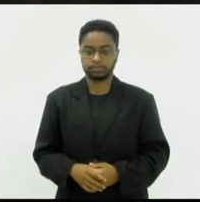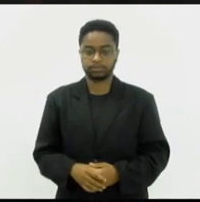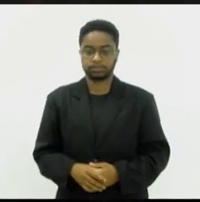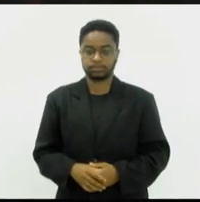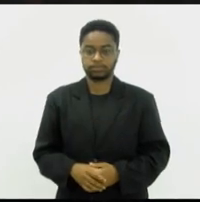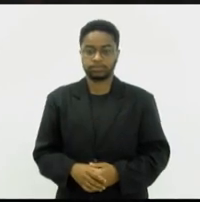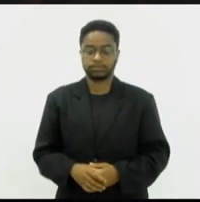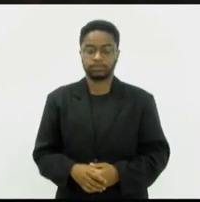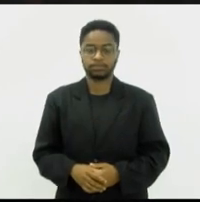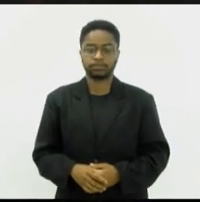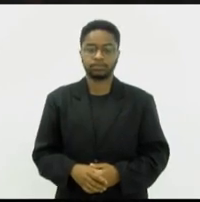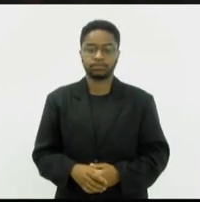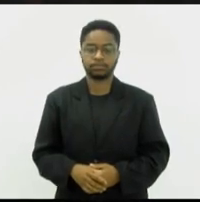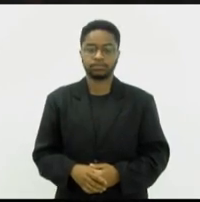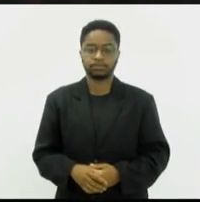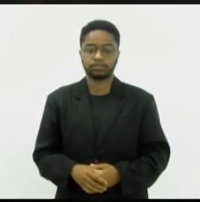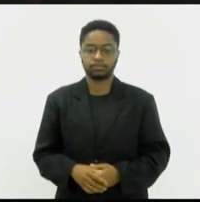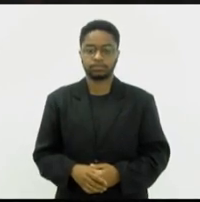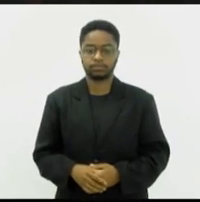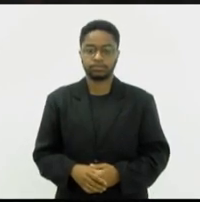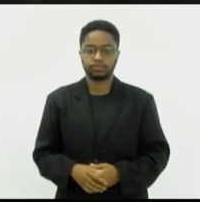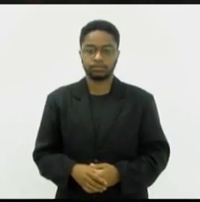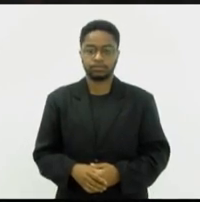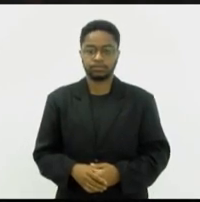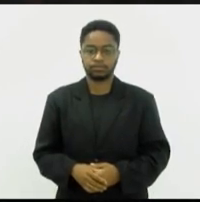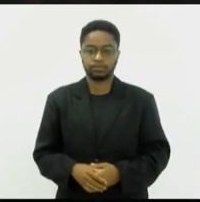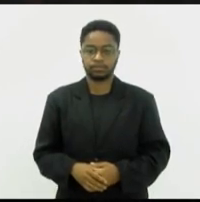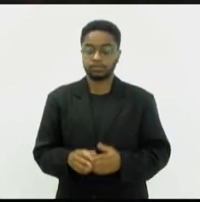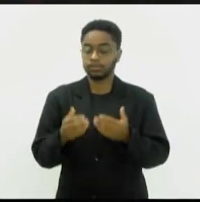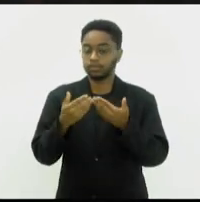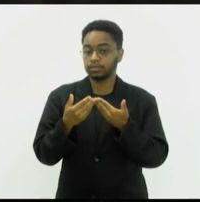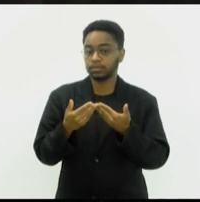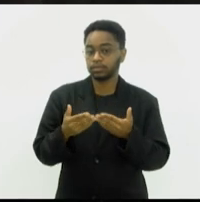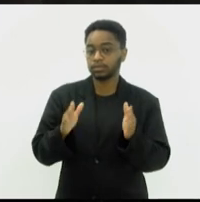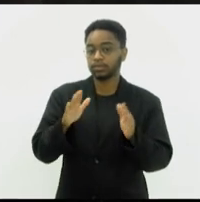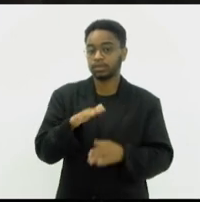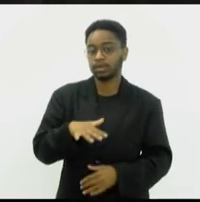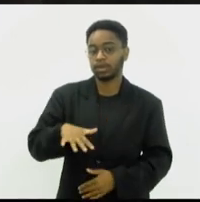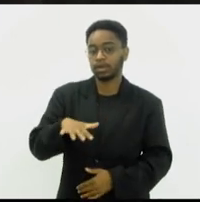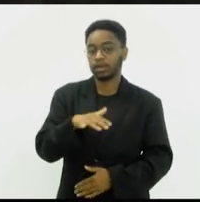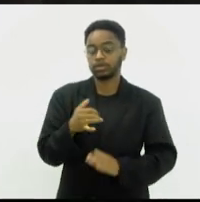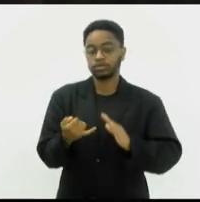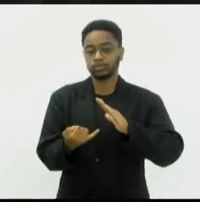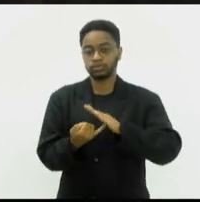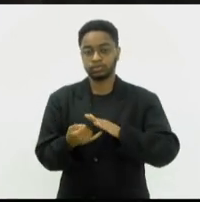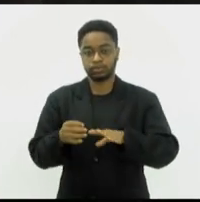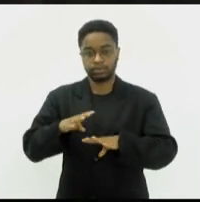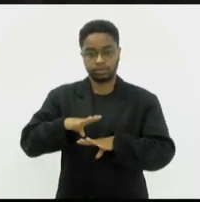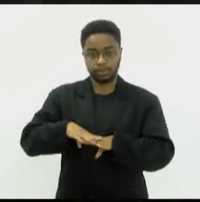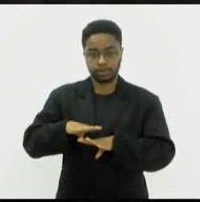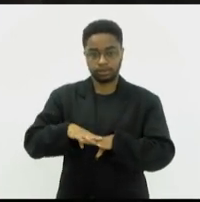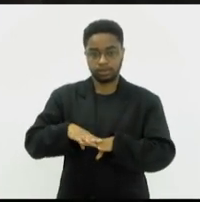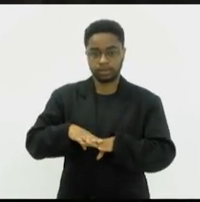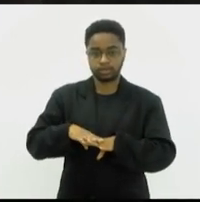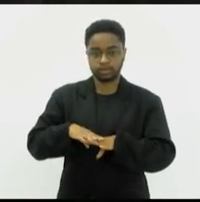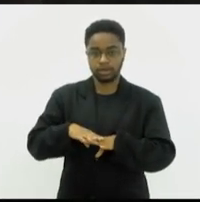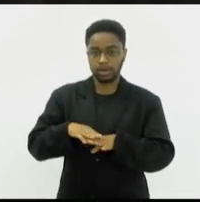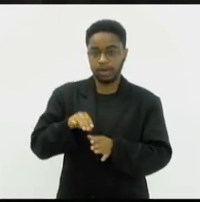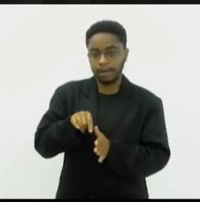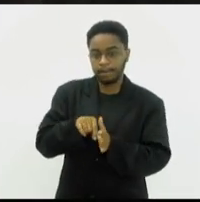se inaugurou um segmento do Instituto de Matemática Pura e Aplicada